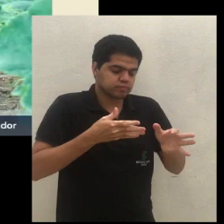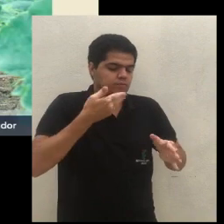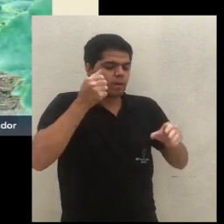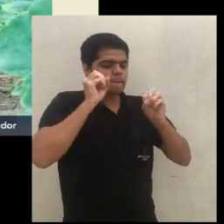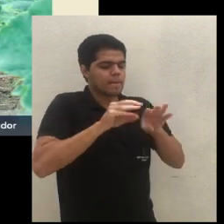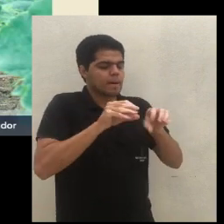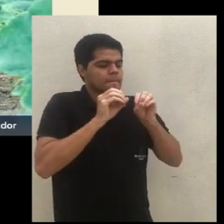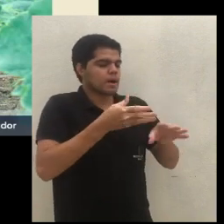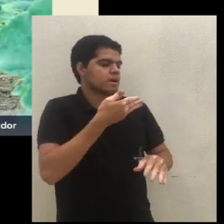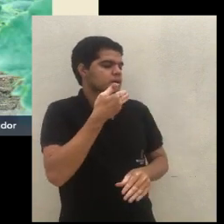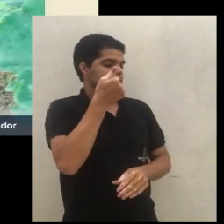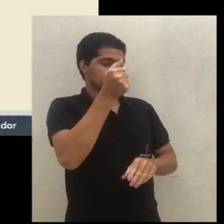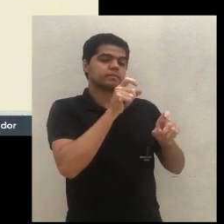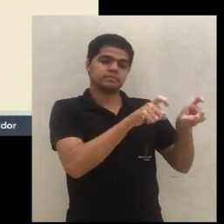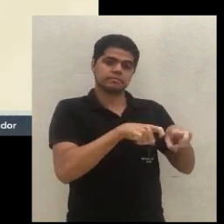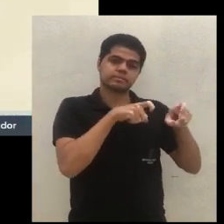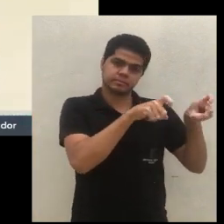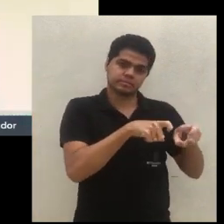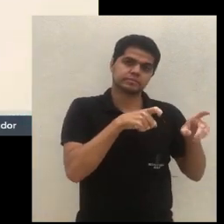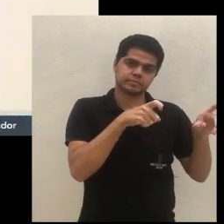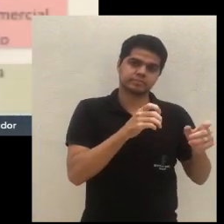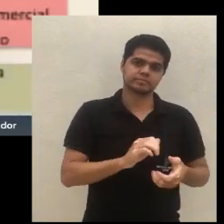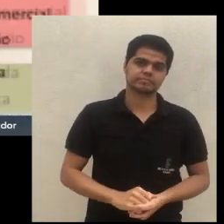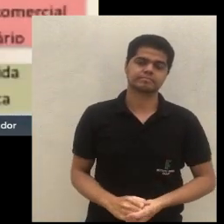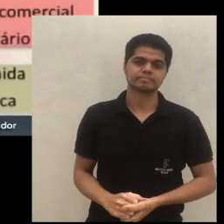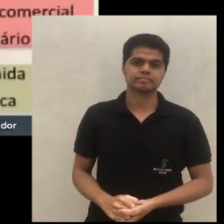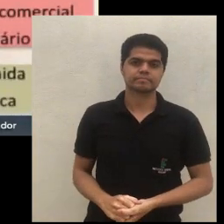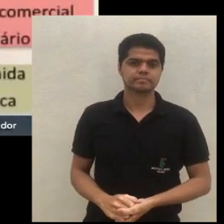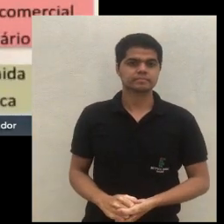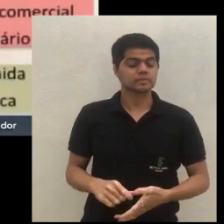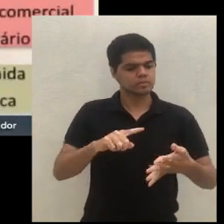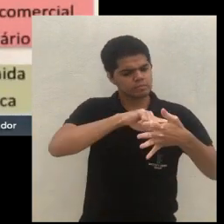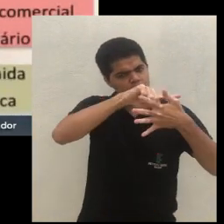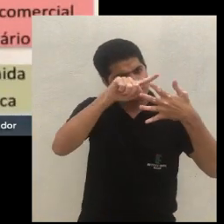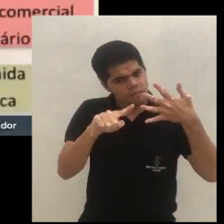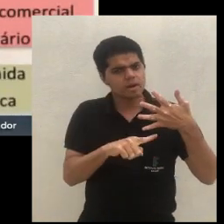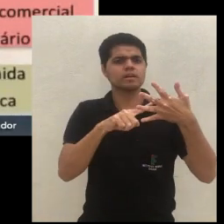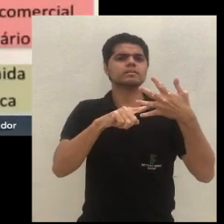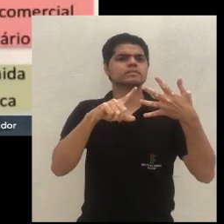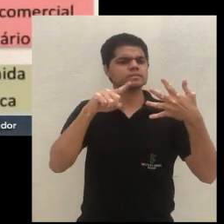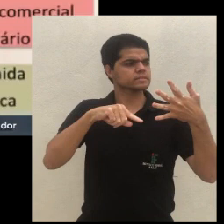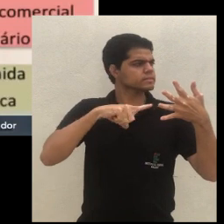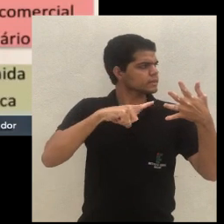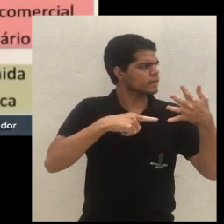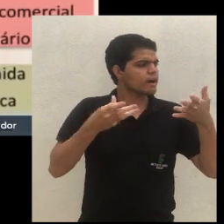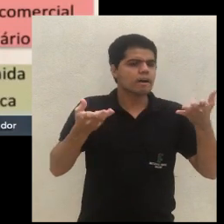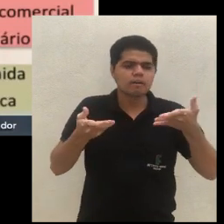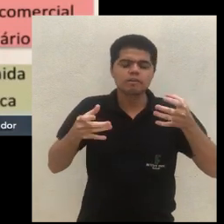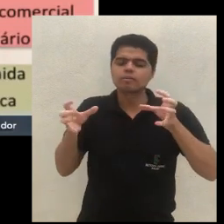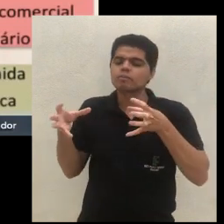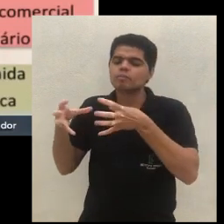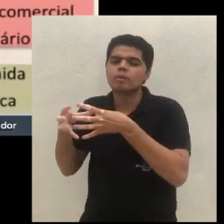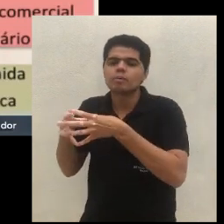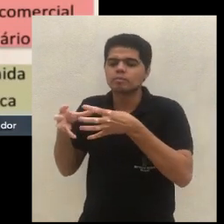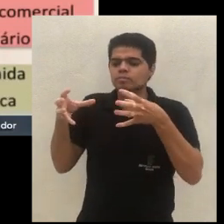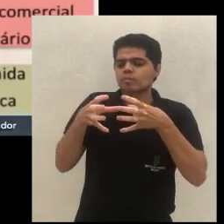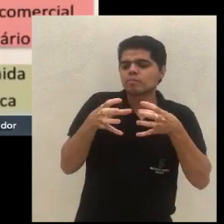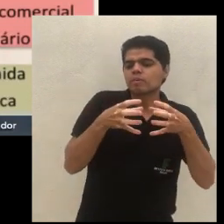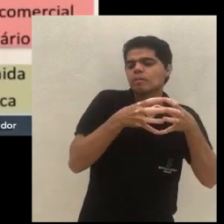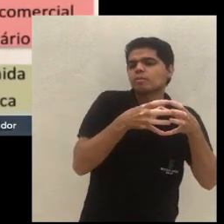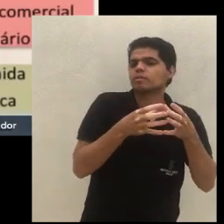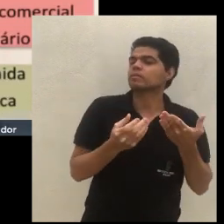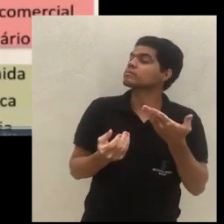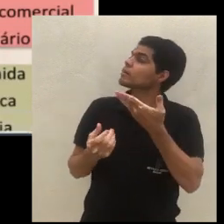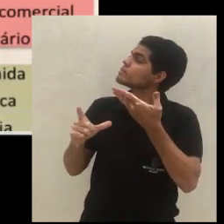melhor para você, como agricultor. Então, esses são os princípios. Aí vem a classificação. Então, a gente tem uma